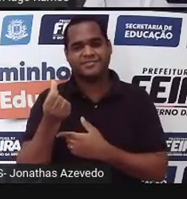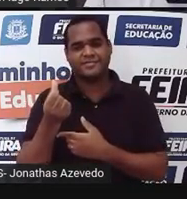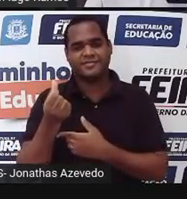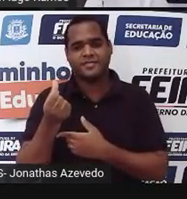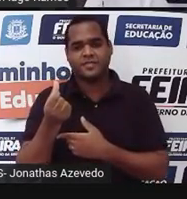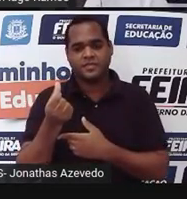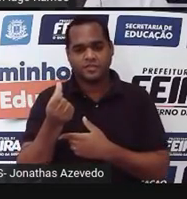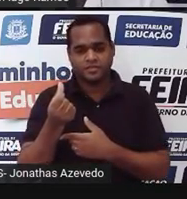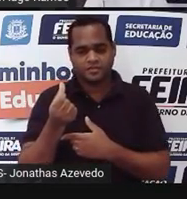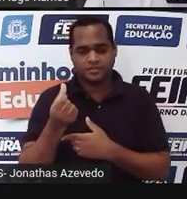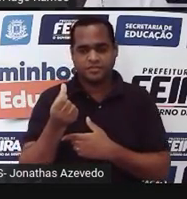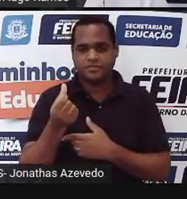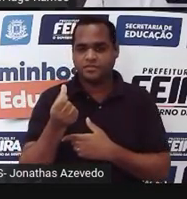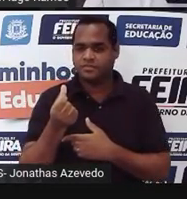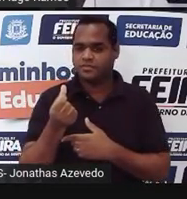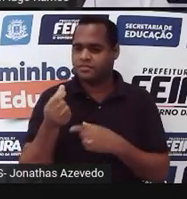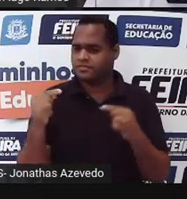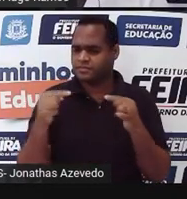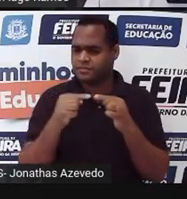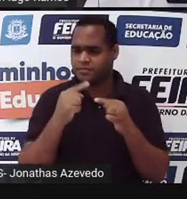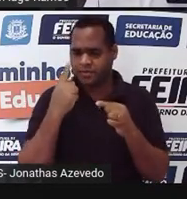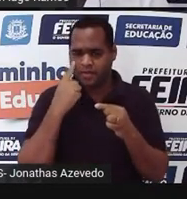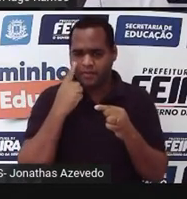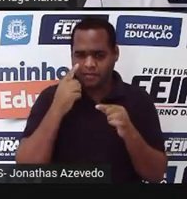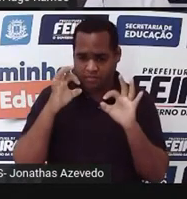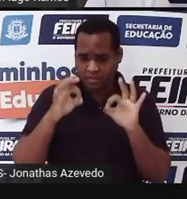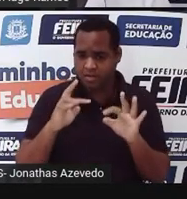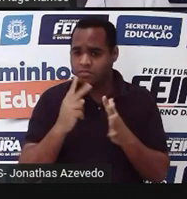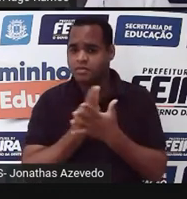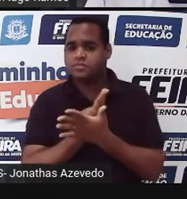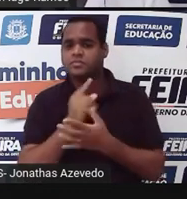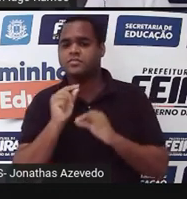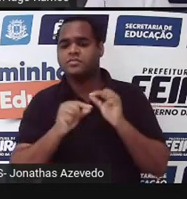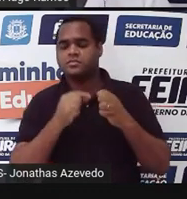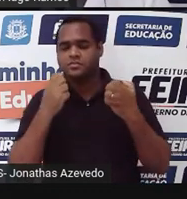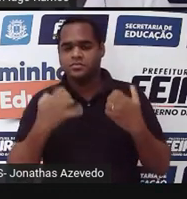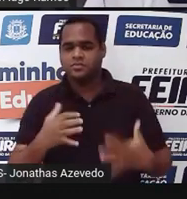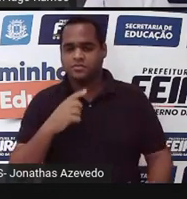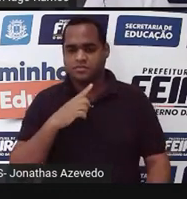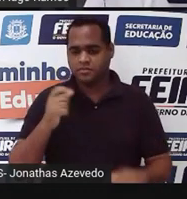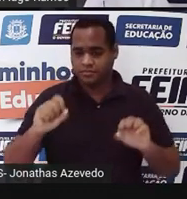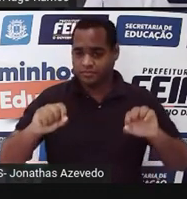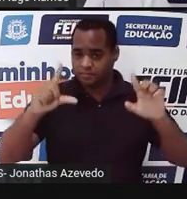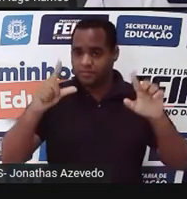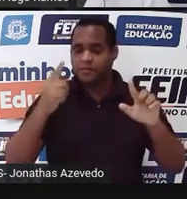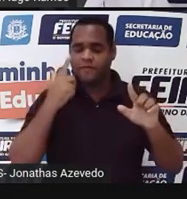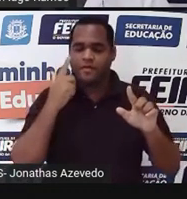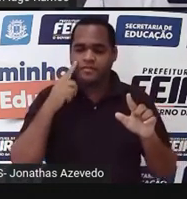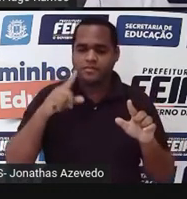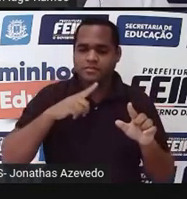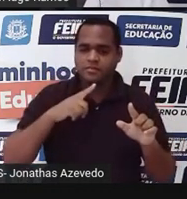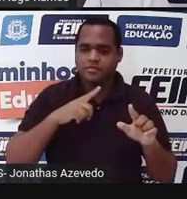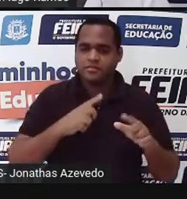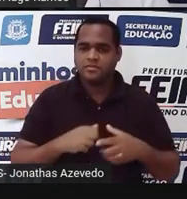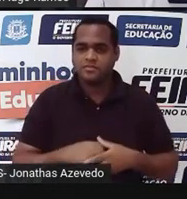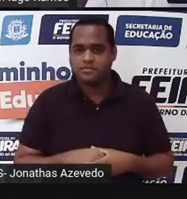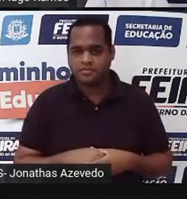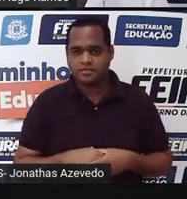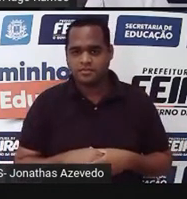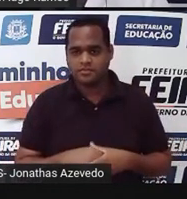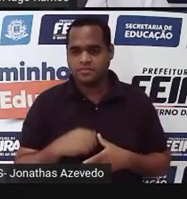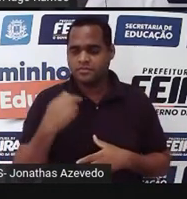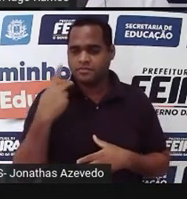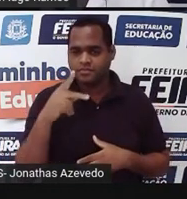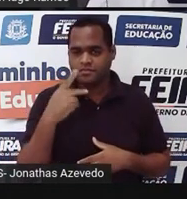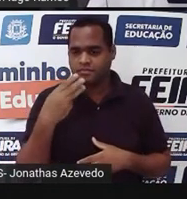Mas vamos corrigir, vamos ver se é isso mesmo, tá? Na próxima tela, a gente vai ter a correção. Calculando